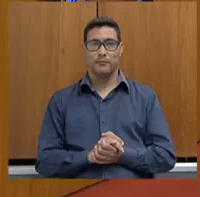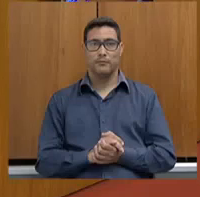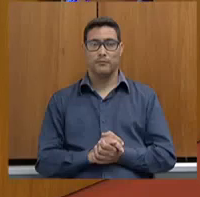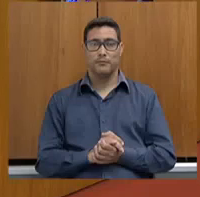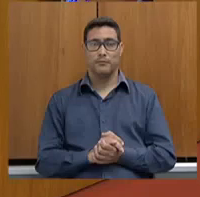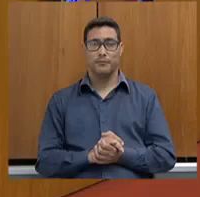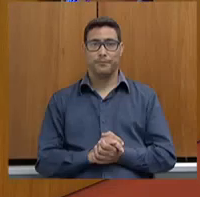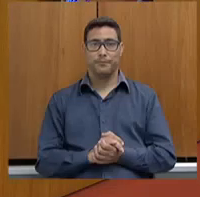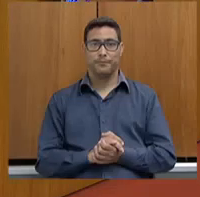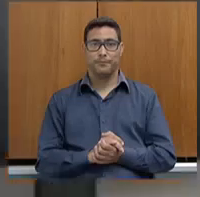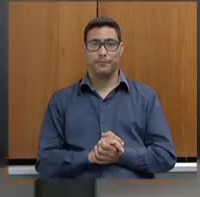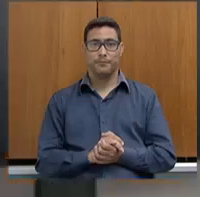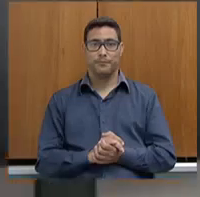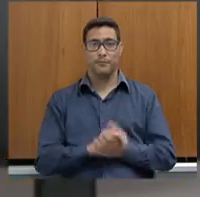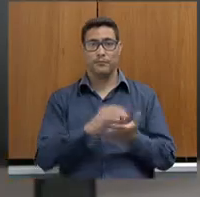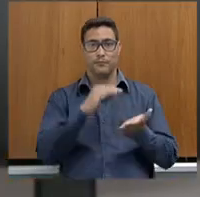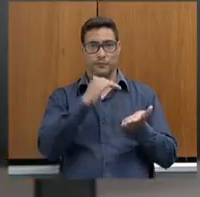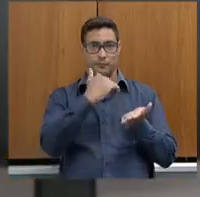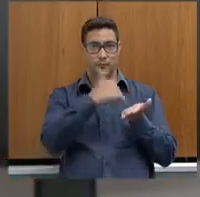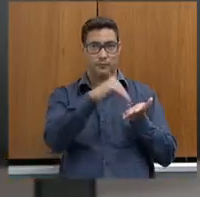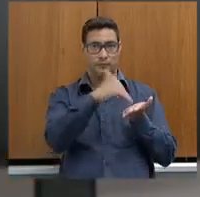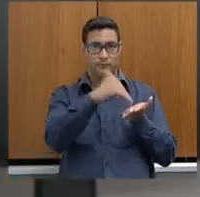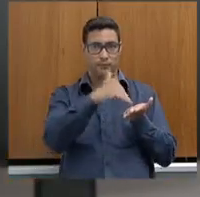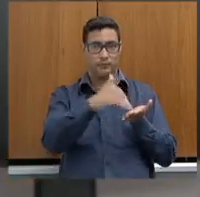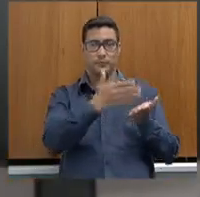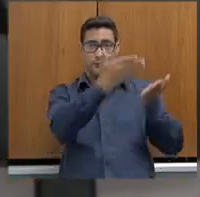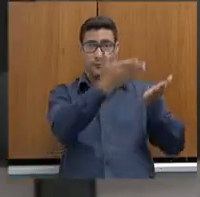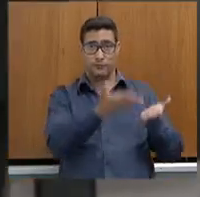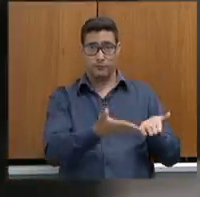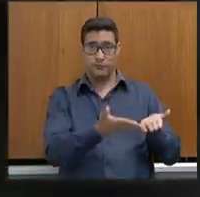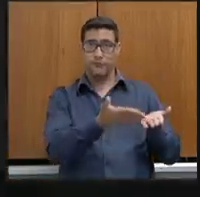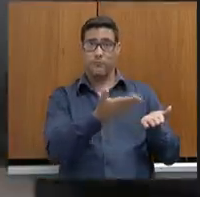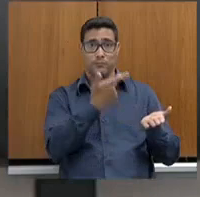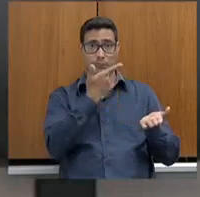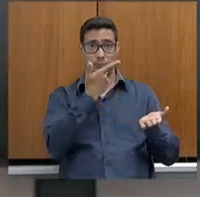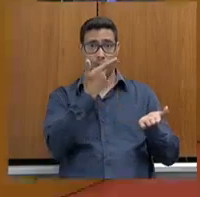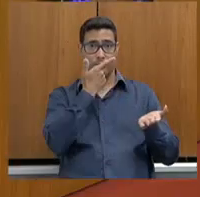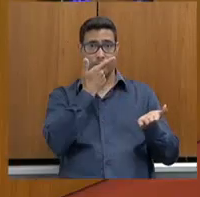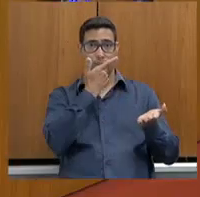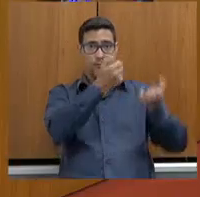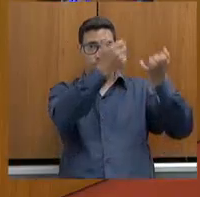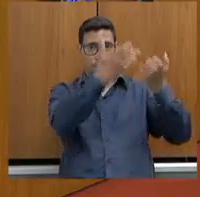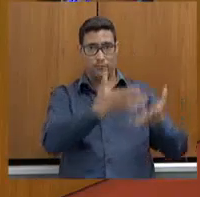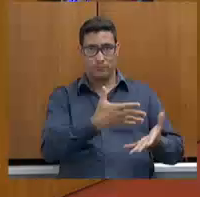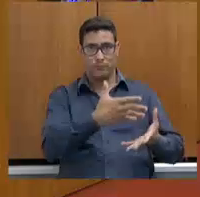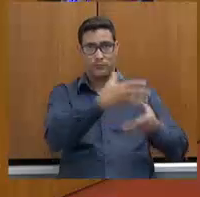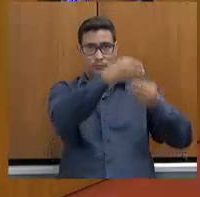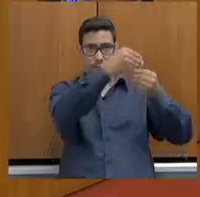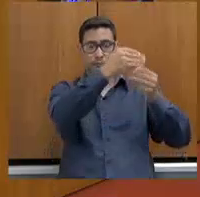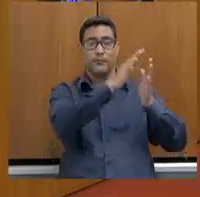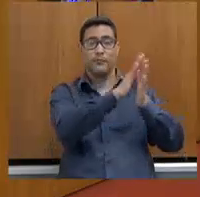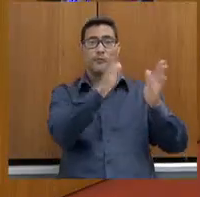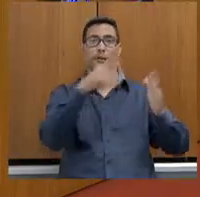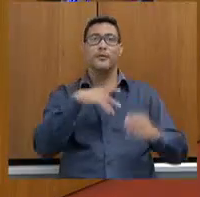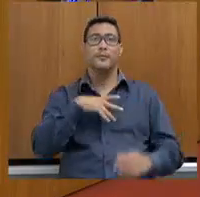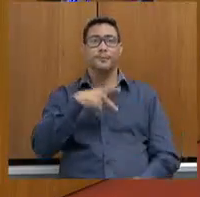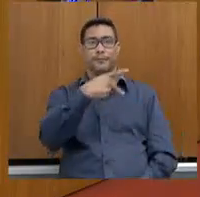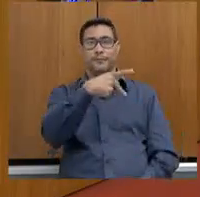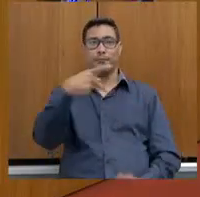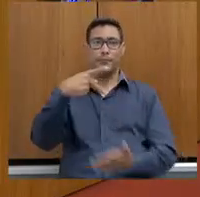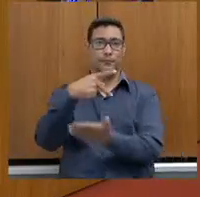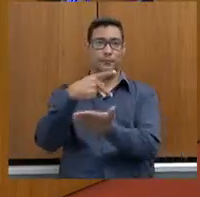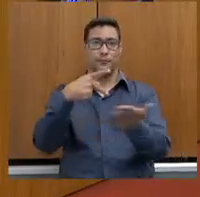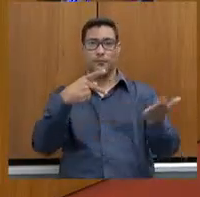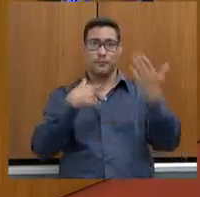Secretário, indago ao senhor se eu desejo fazer alguma consideração final. Não, obrigado, deputado. Presidência, gostaria de